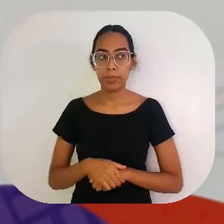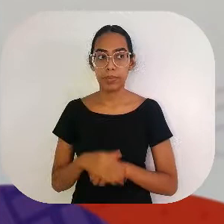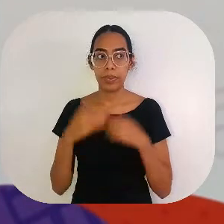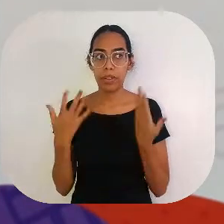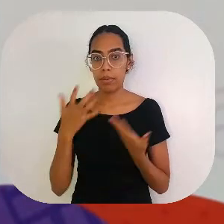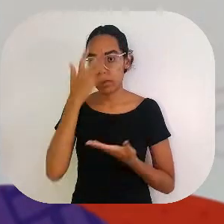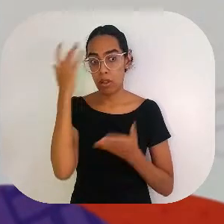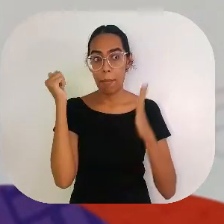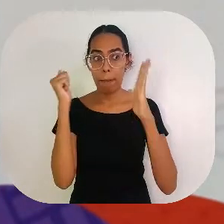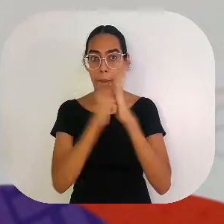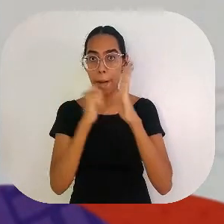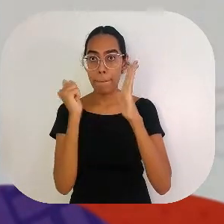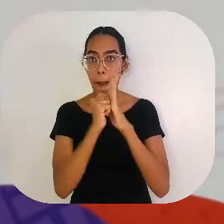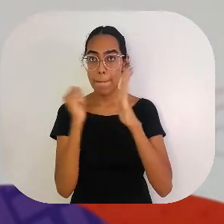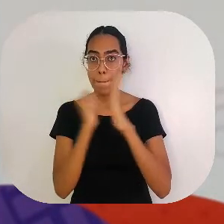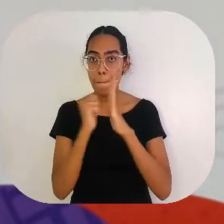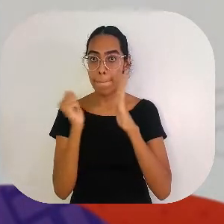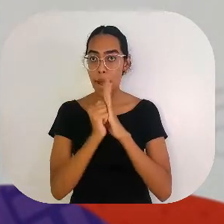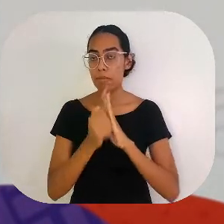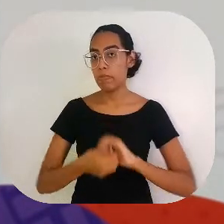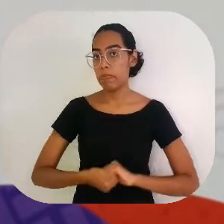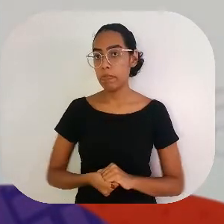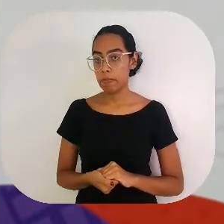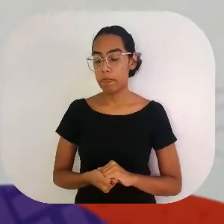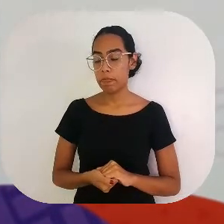De repente, alguém bate na porta.